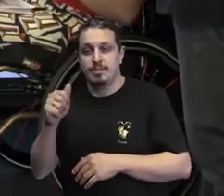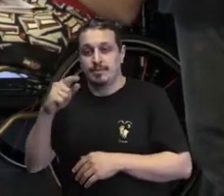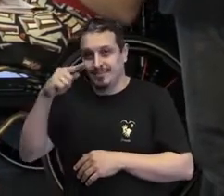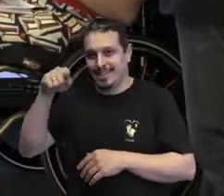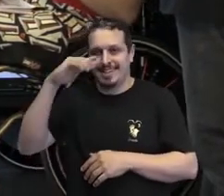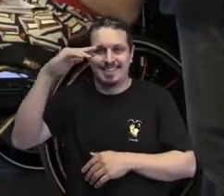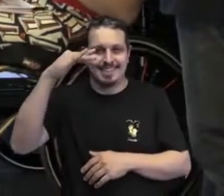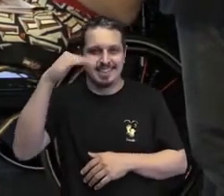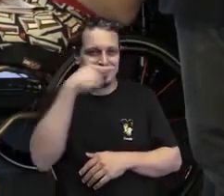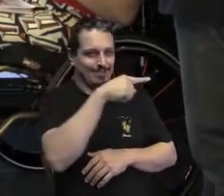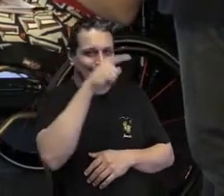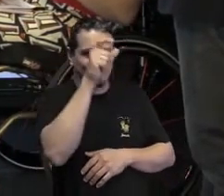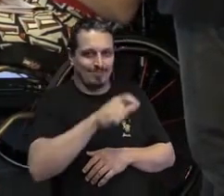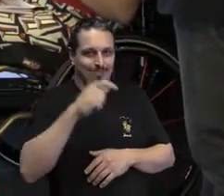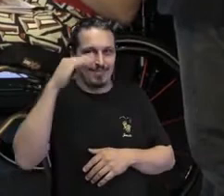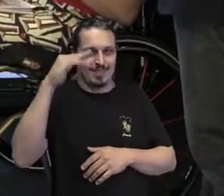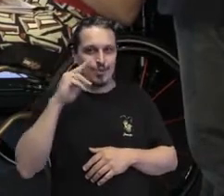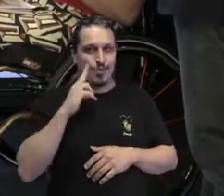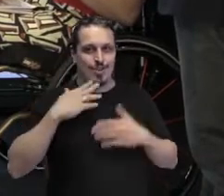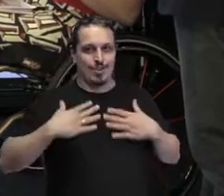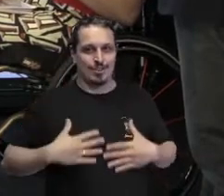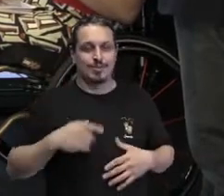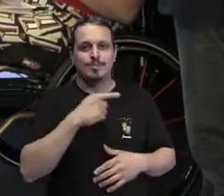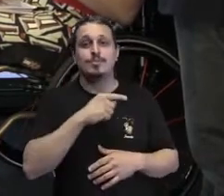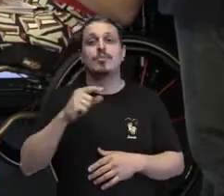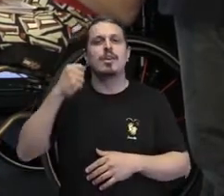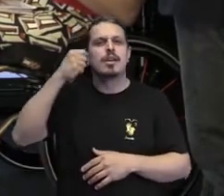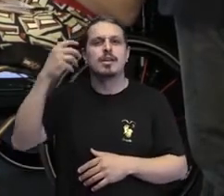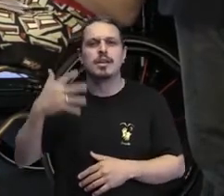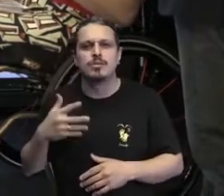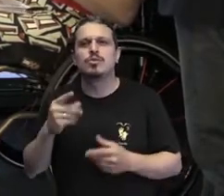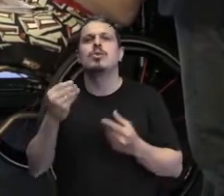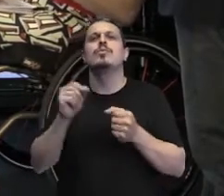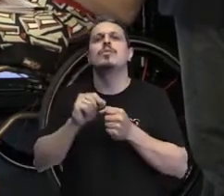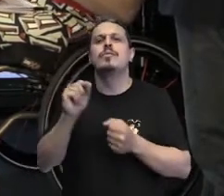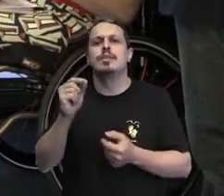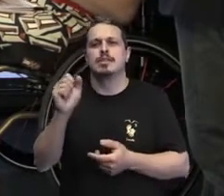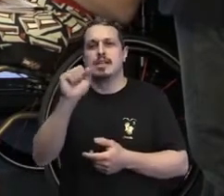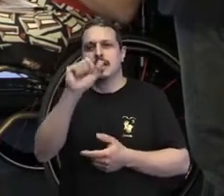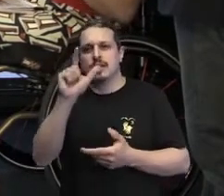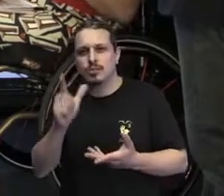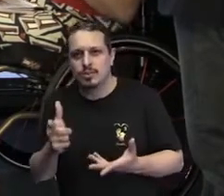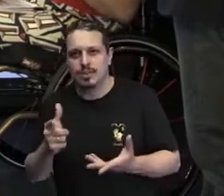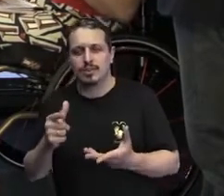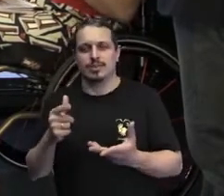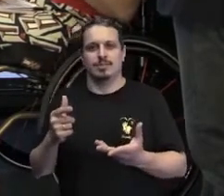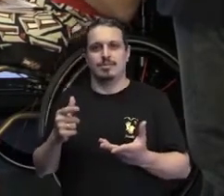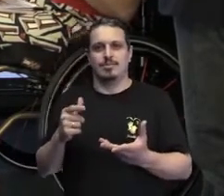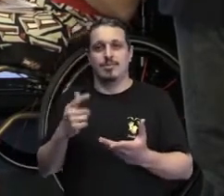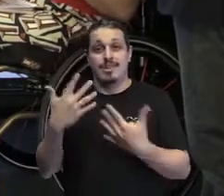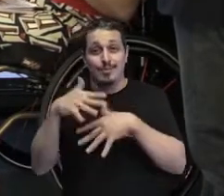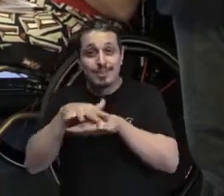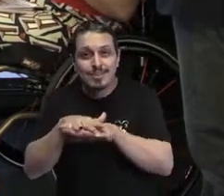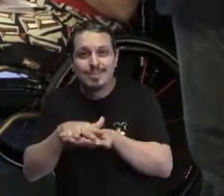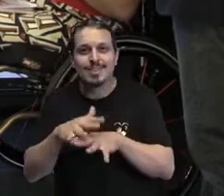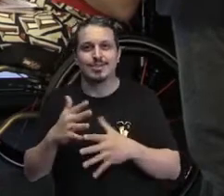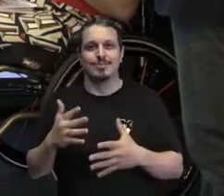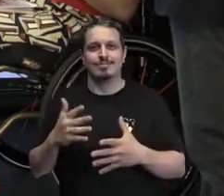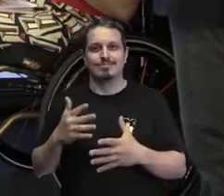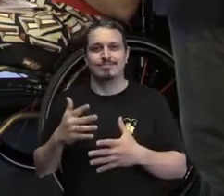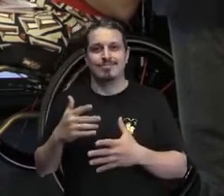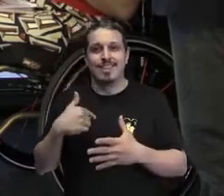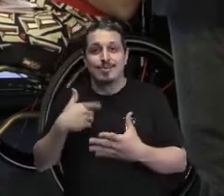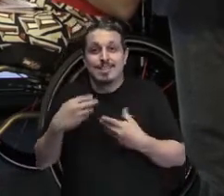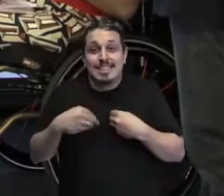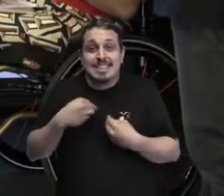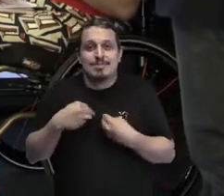sorriso quando você se autodescreveu dizendo que tem olhos azuis e tudo mais. Me sinto incluída, né, Taba? É o sentimento de